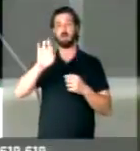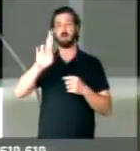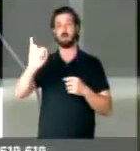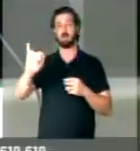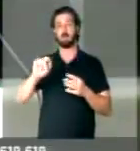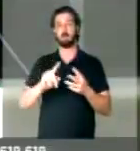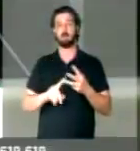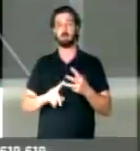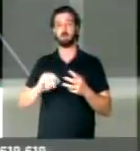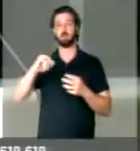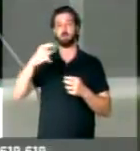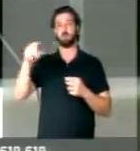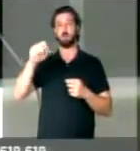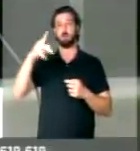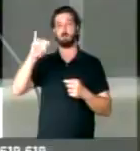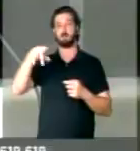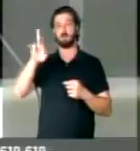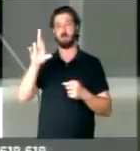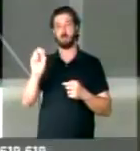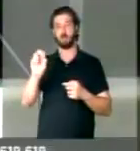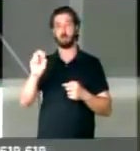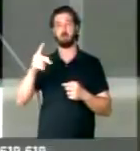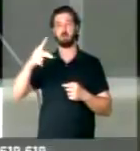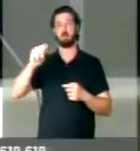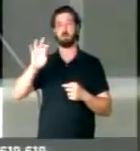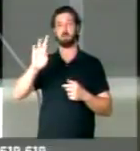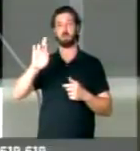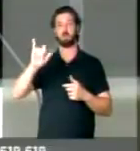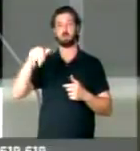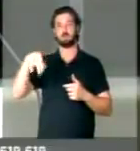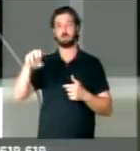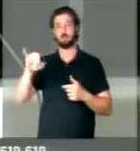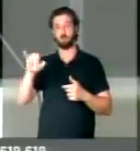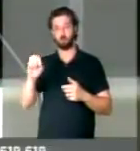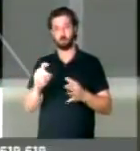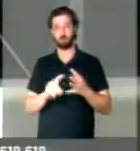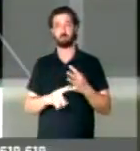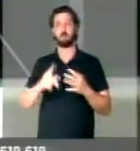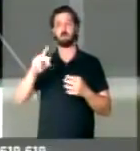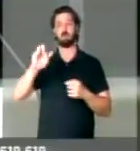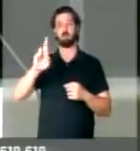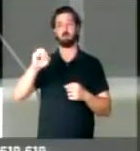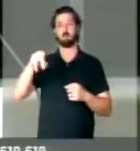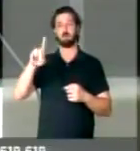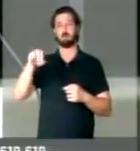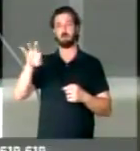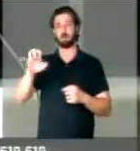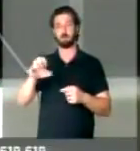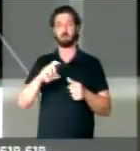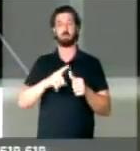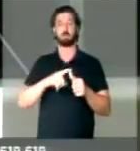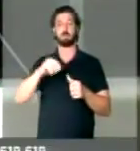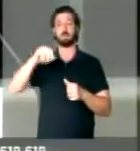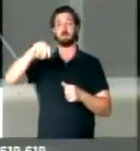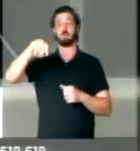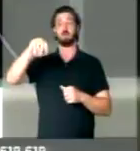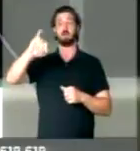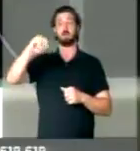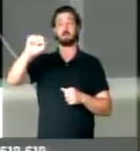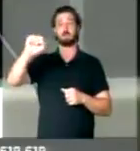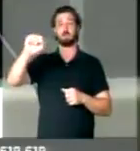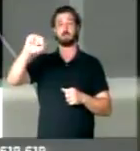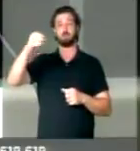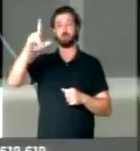Minas, João Pinheiro, Lagamar, Patrocínio, Perdizes, Prudente Moraes, Rio Paranaíba, Santa